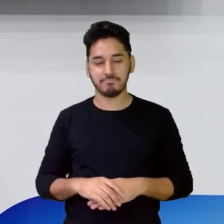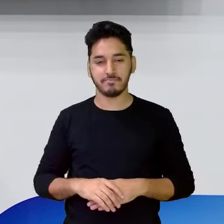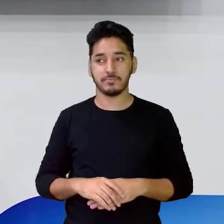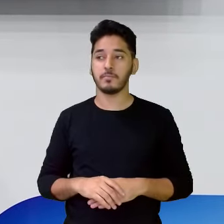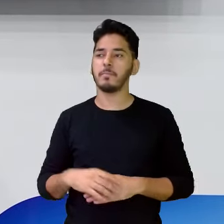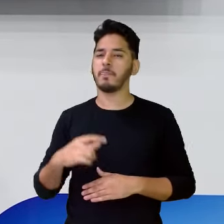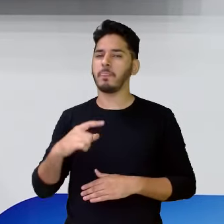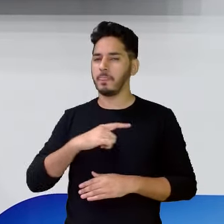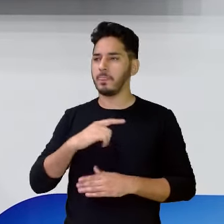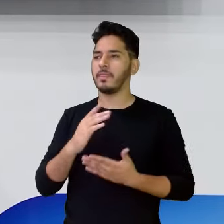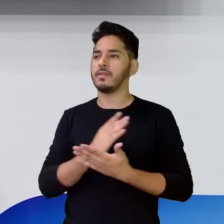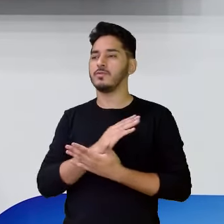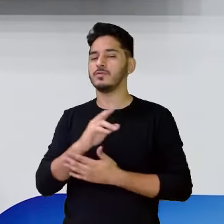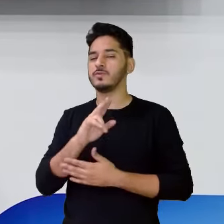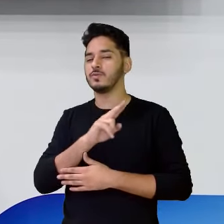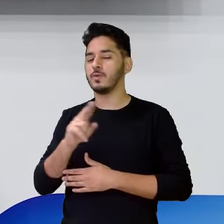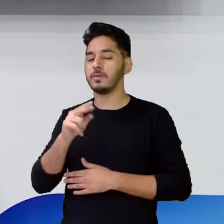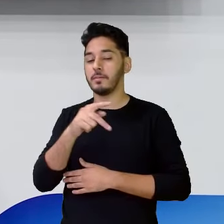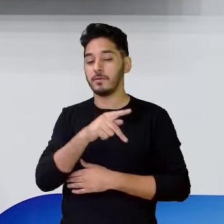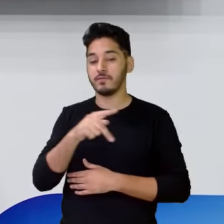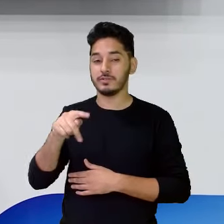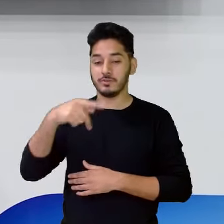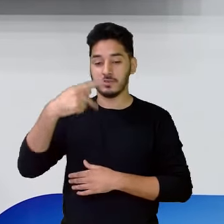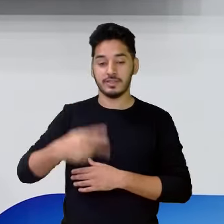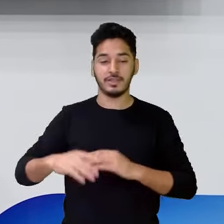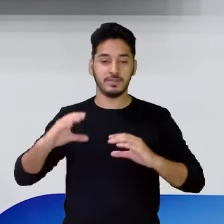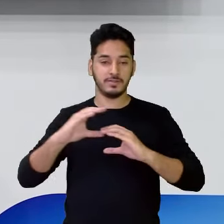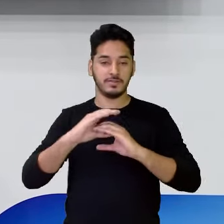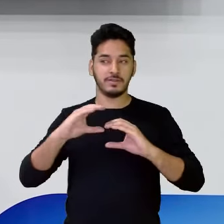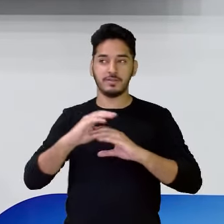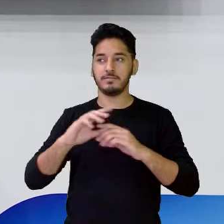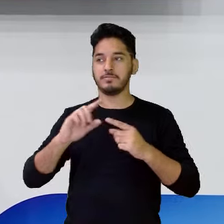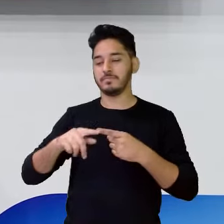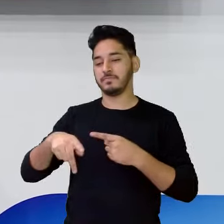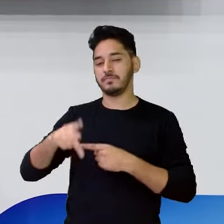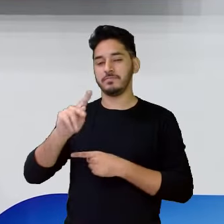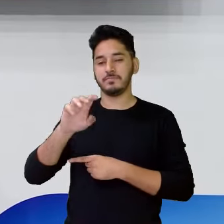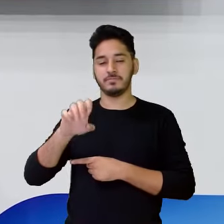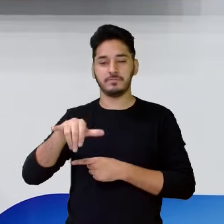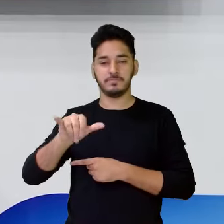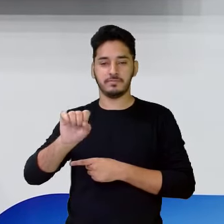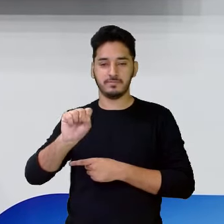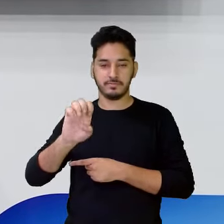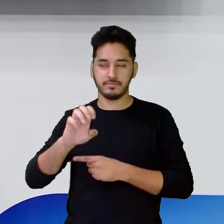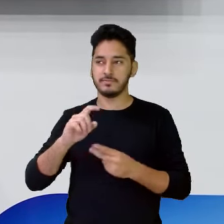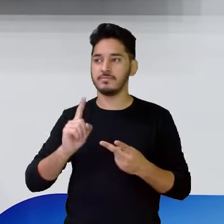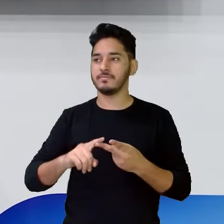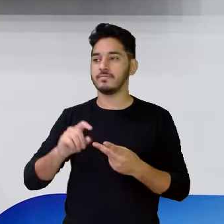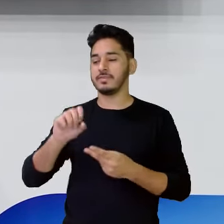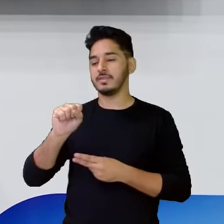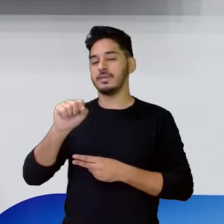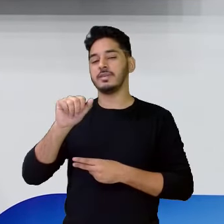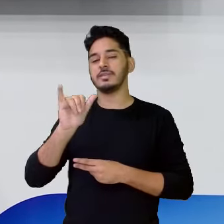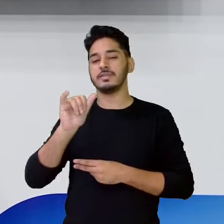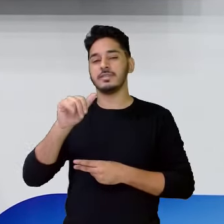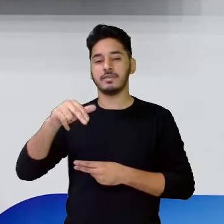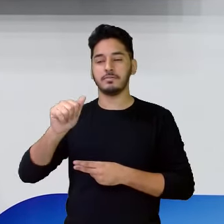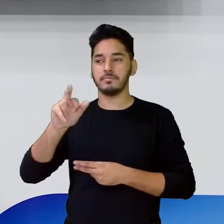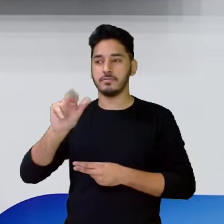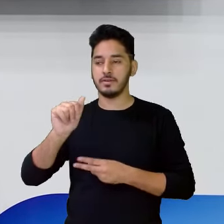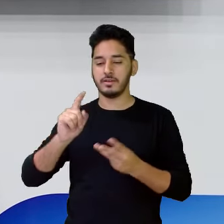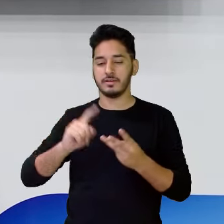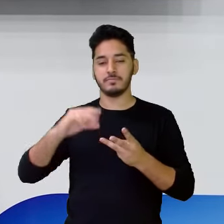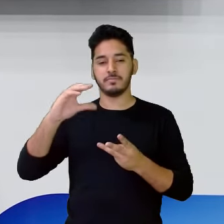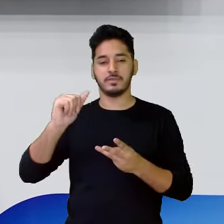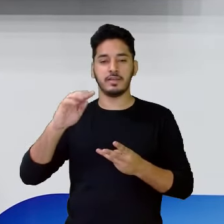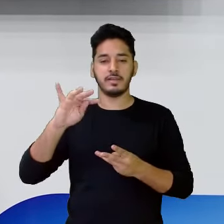eu coloquei o nome das nossas professoras aqui do Educa Recife. Casey, Cátia, Sinara, Mauricéia, são